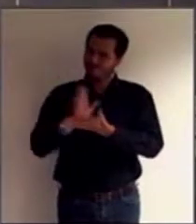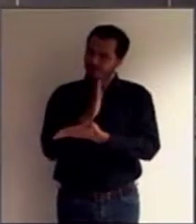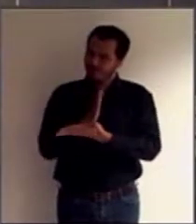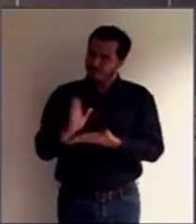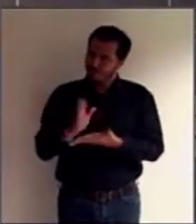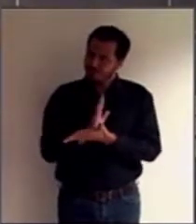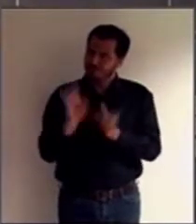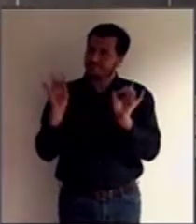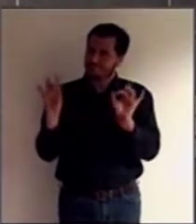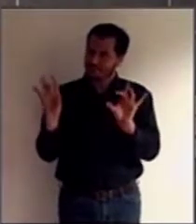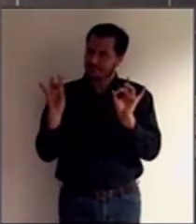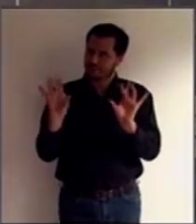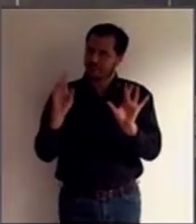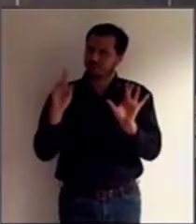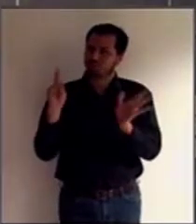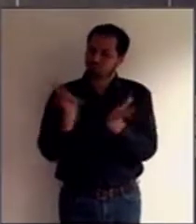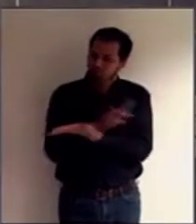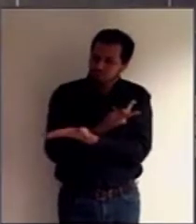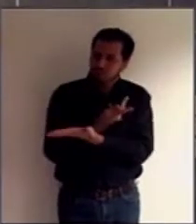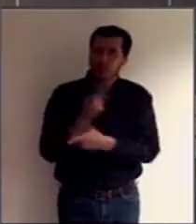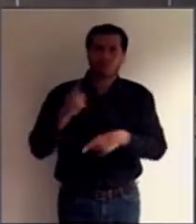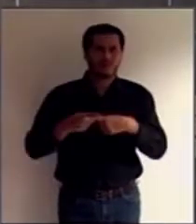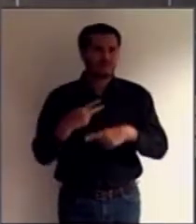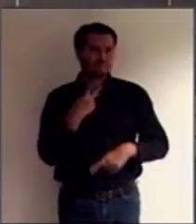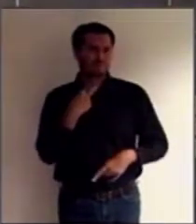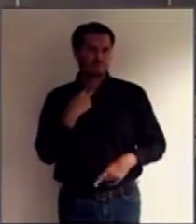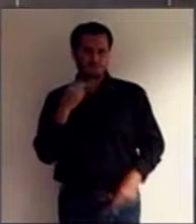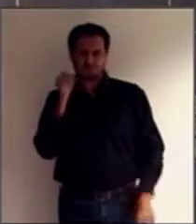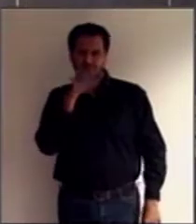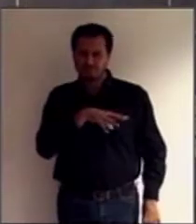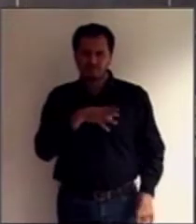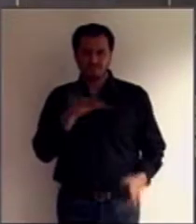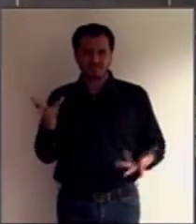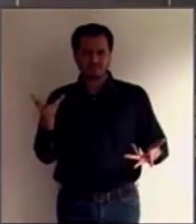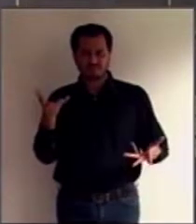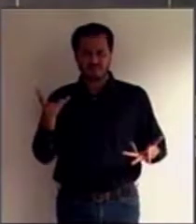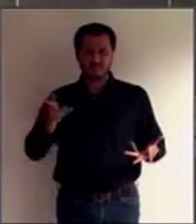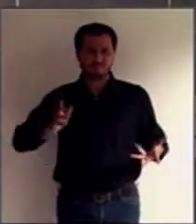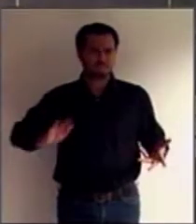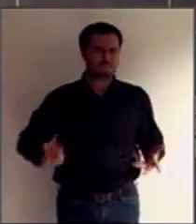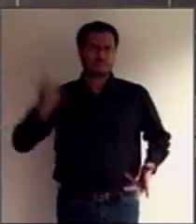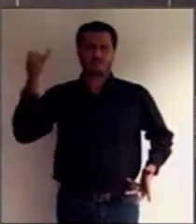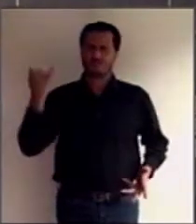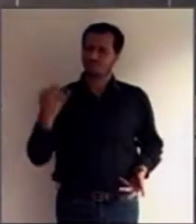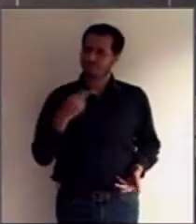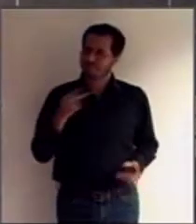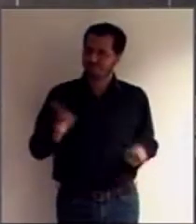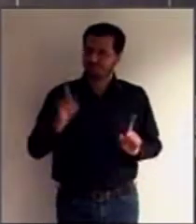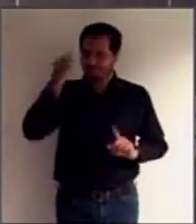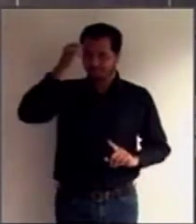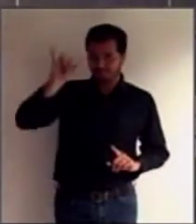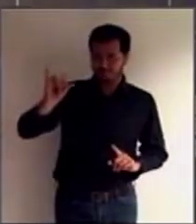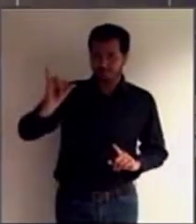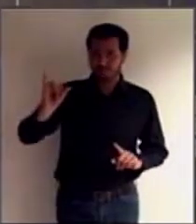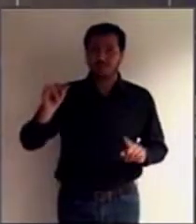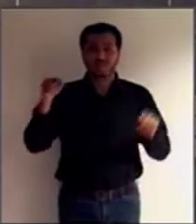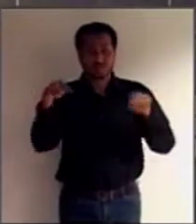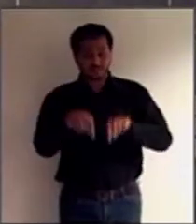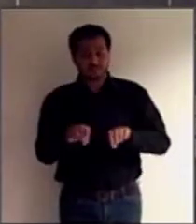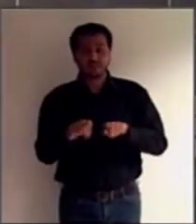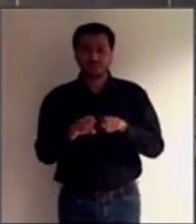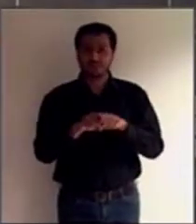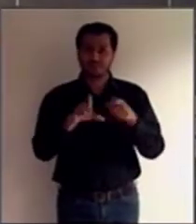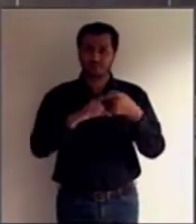garantir que não se produzam situações de abuso. E, finalmente, a norma também traz que, pelo menos numa perspectiva